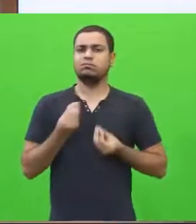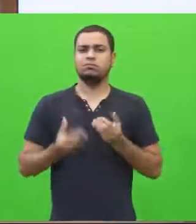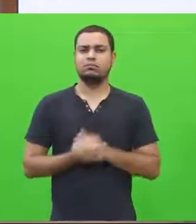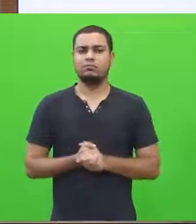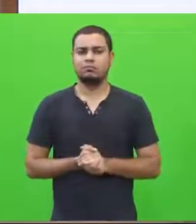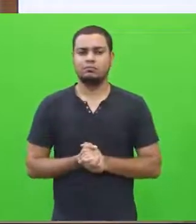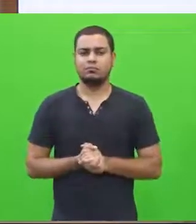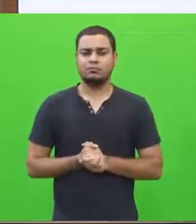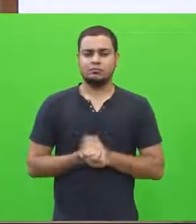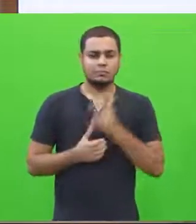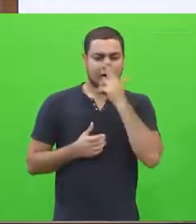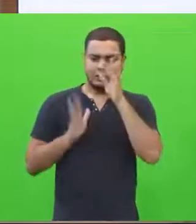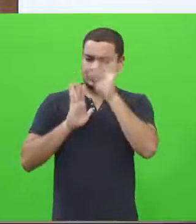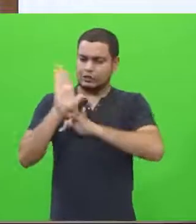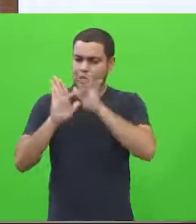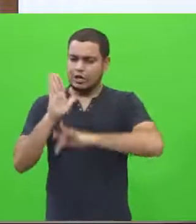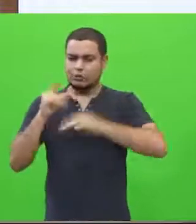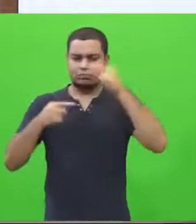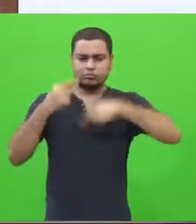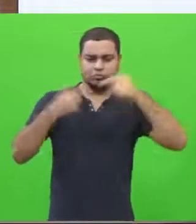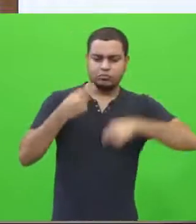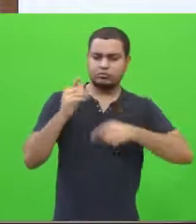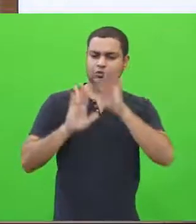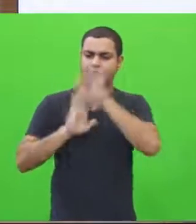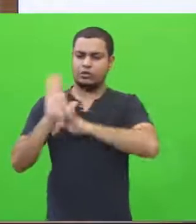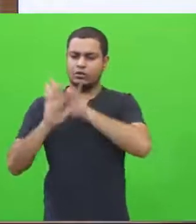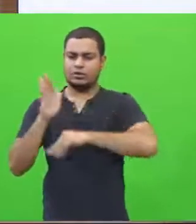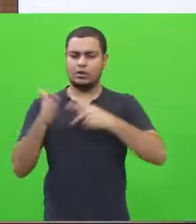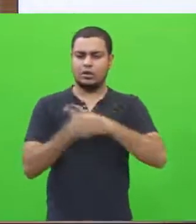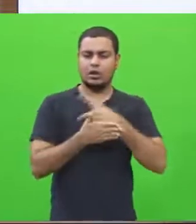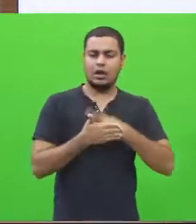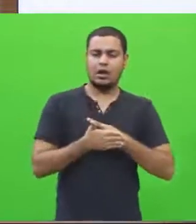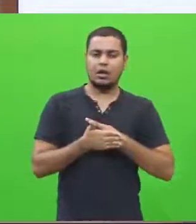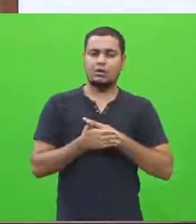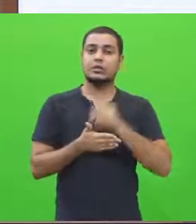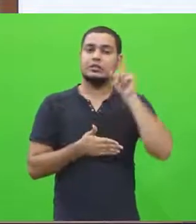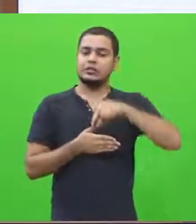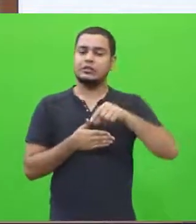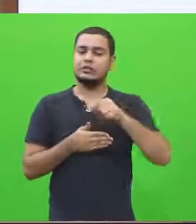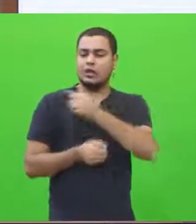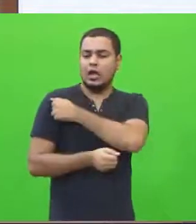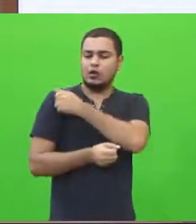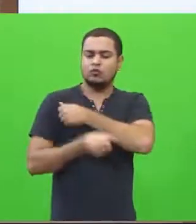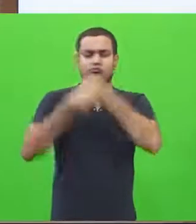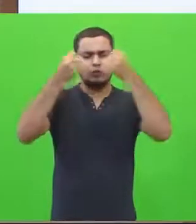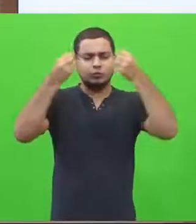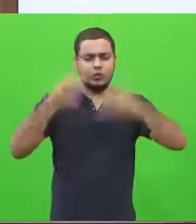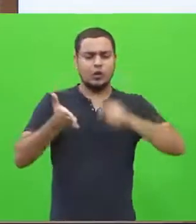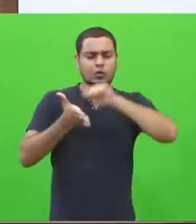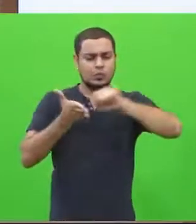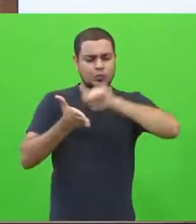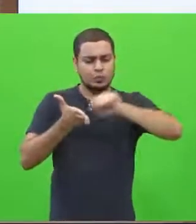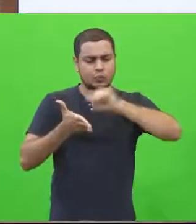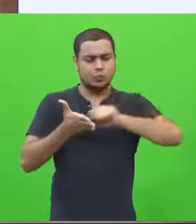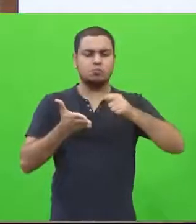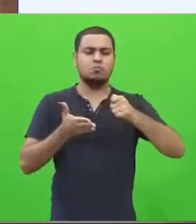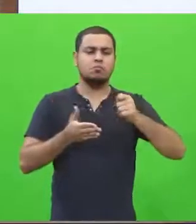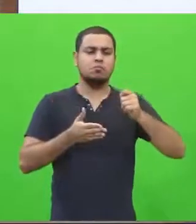Ele não falou coisa com coisa? Não. Pelo contrário, eles falaram muito bem. Escreveram sobre consumismo,